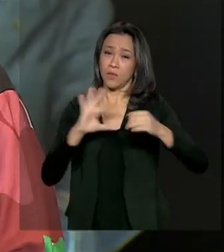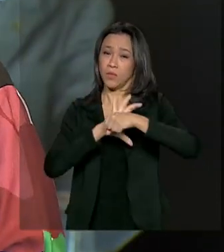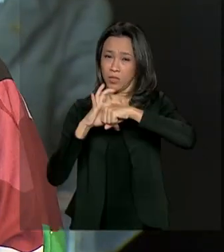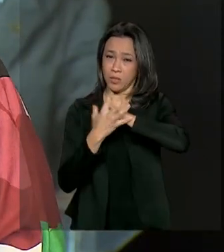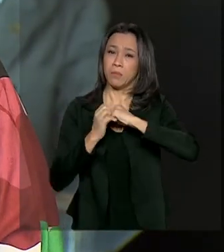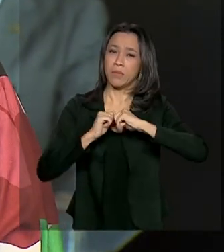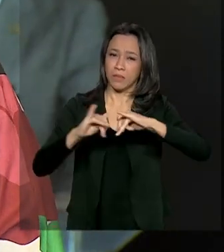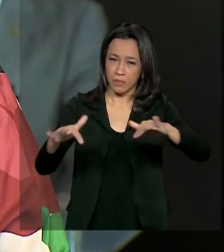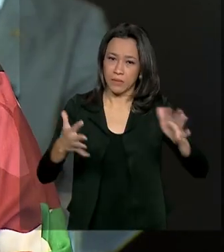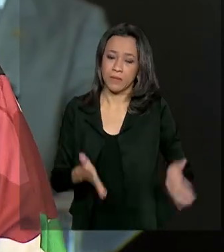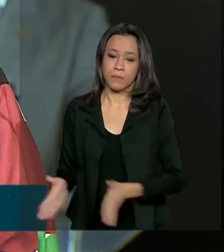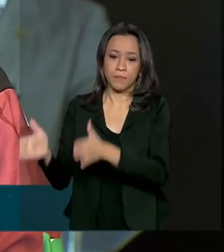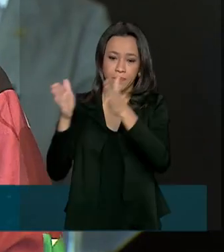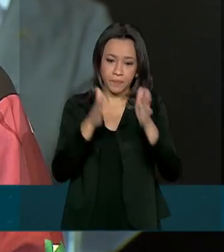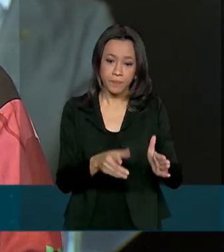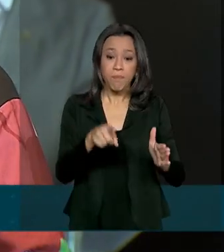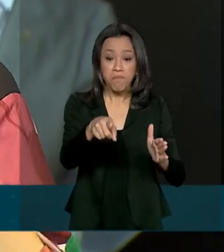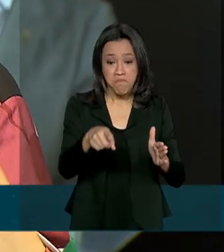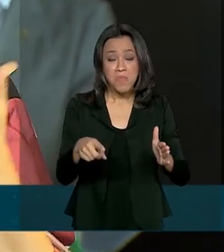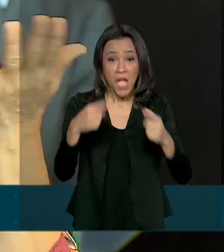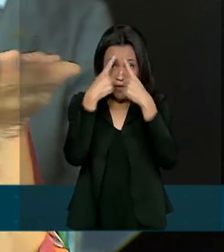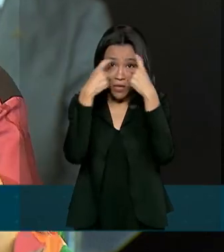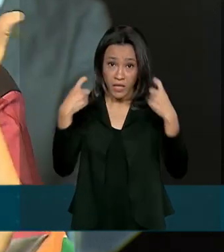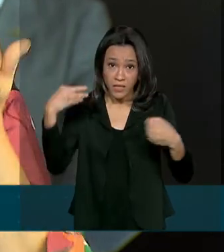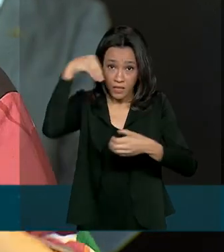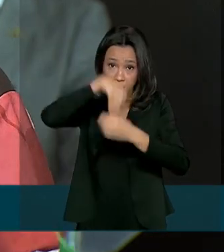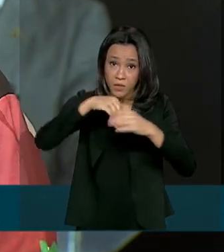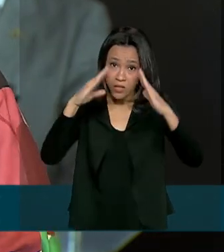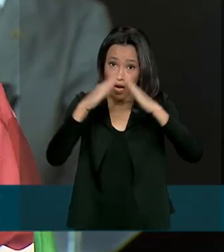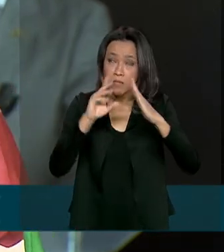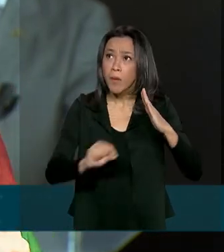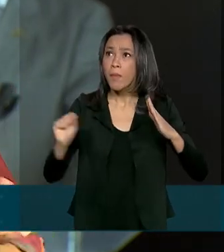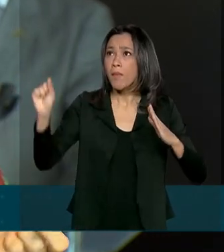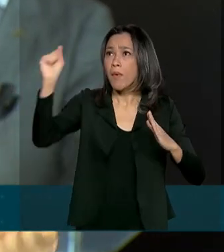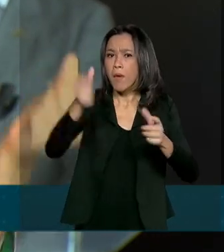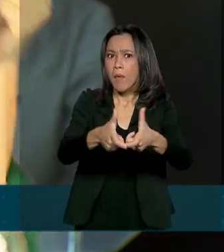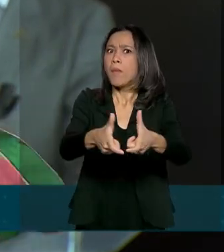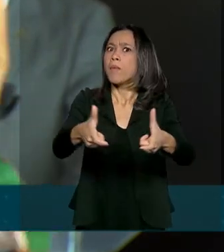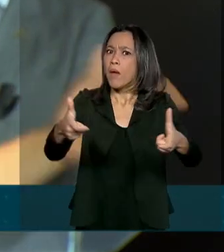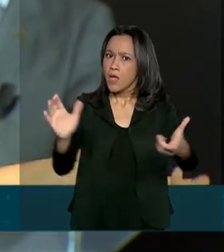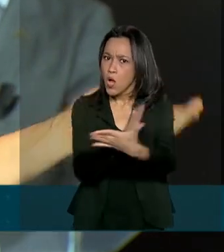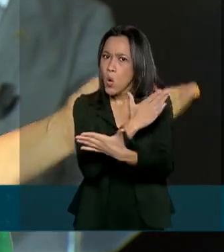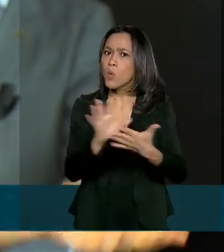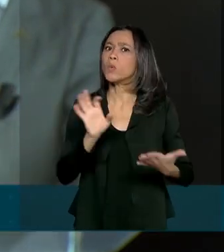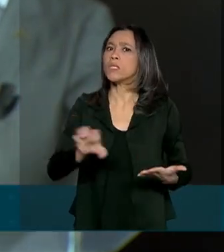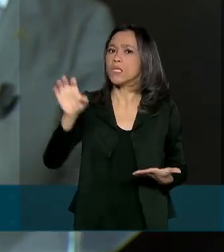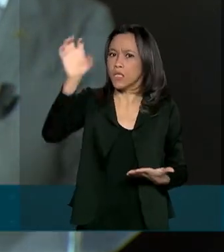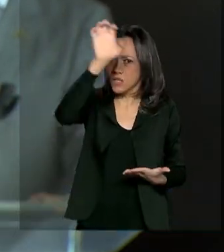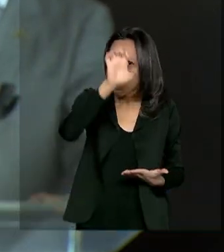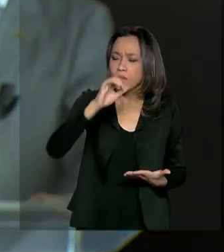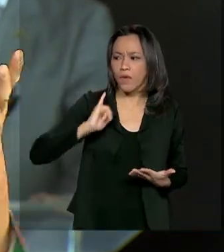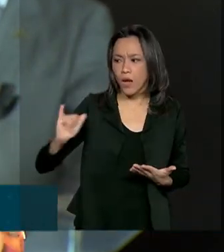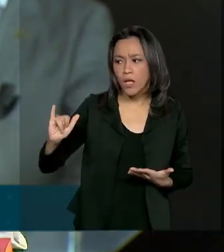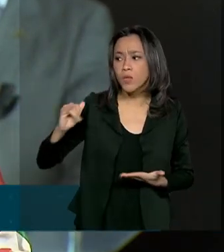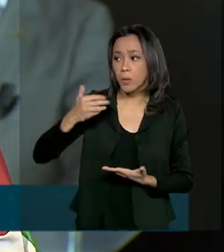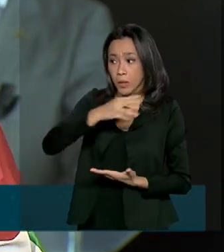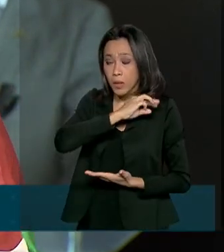A violência doméstica cresceu sim. Em alguns estados a gente já tem resultado aí, doutora Ana Cristina, ministro, secretário,